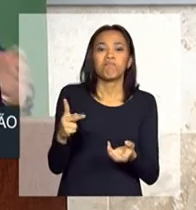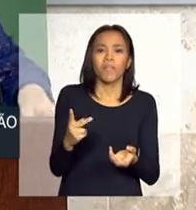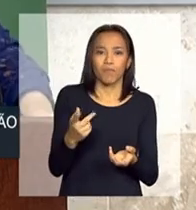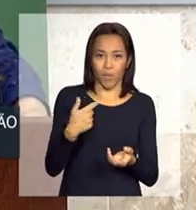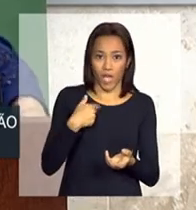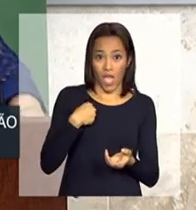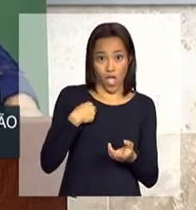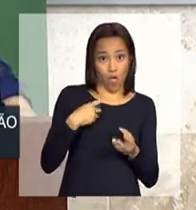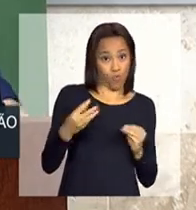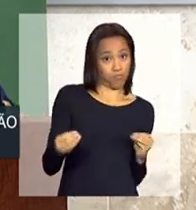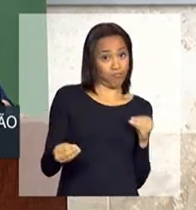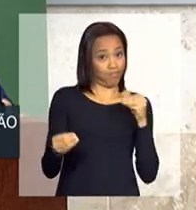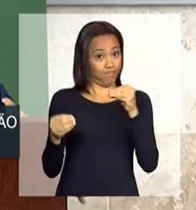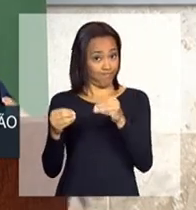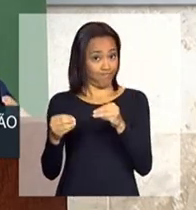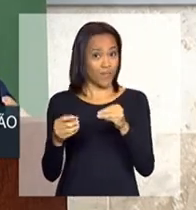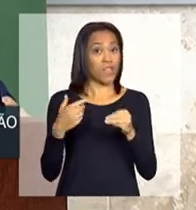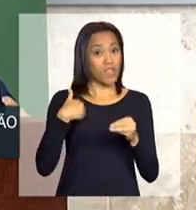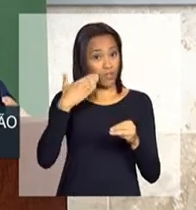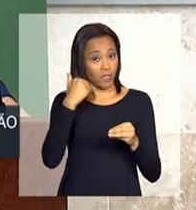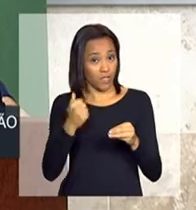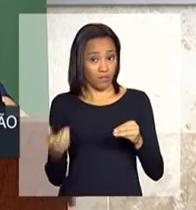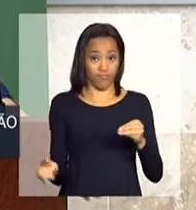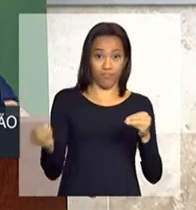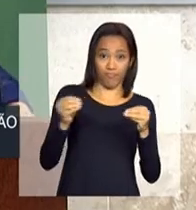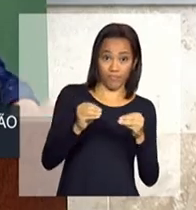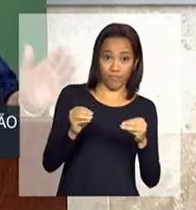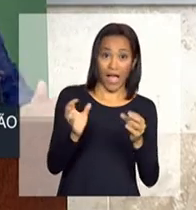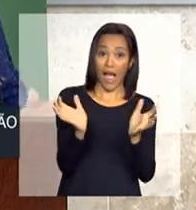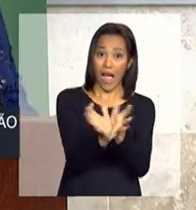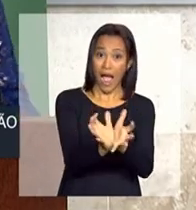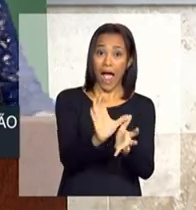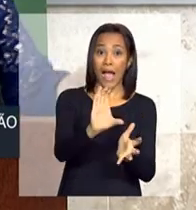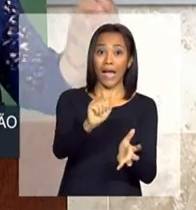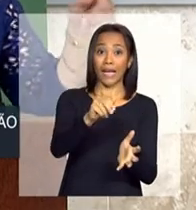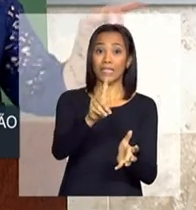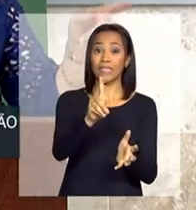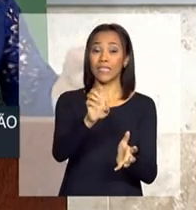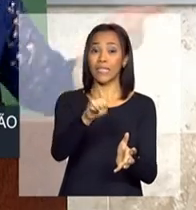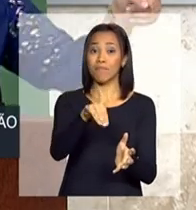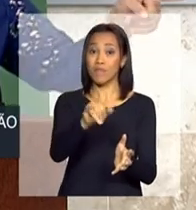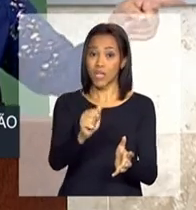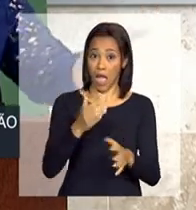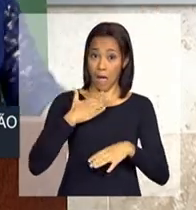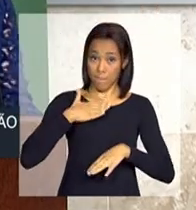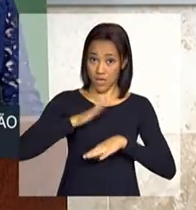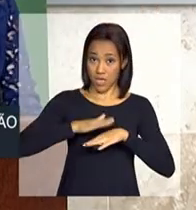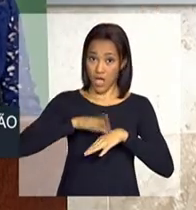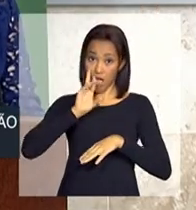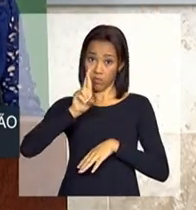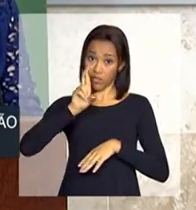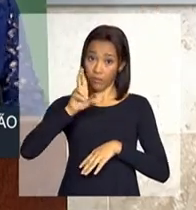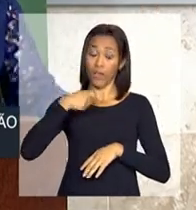com o meu dote, tenho certeza que a academia entra com o dele. O meu dote é integrar esse